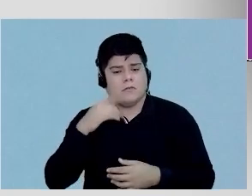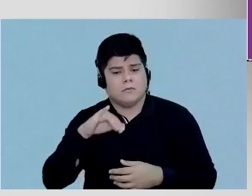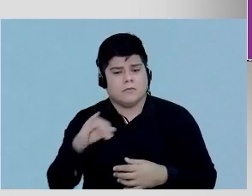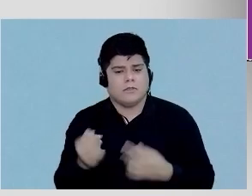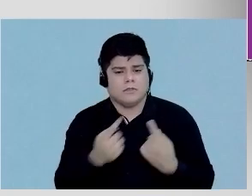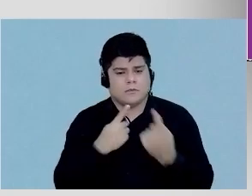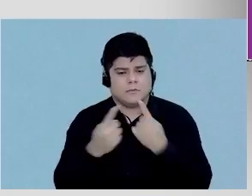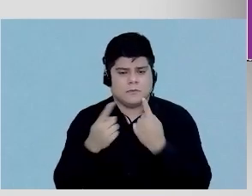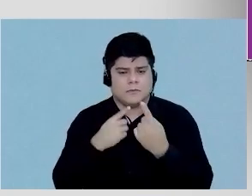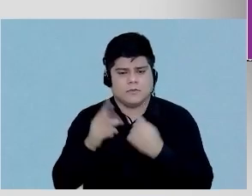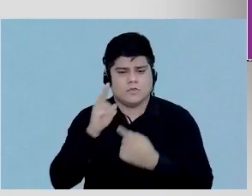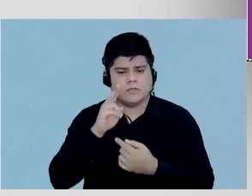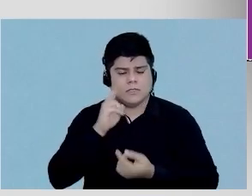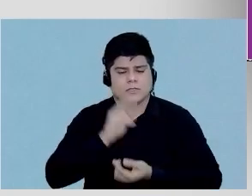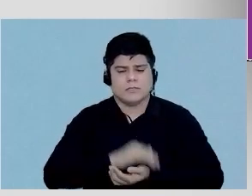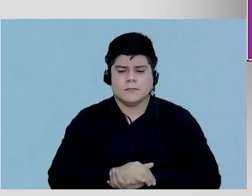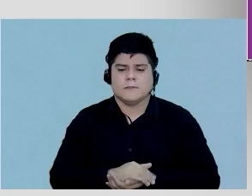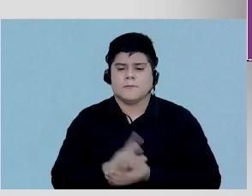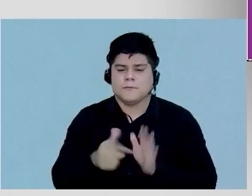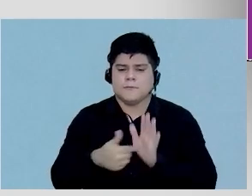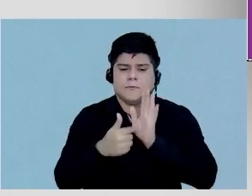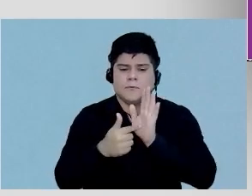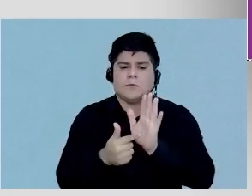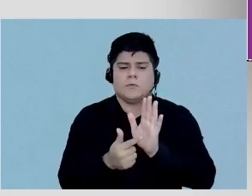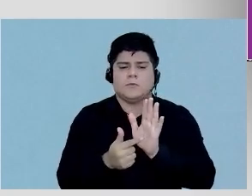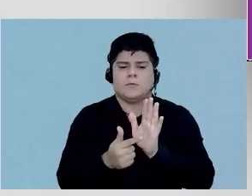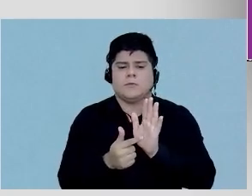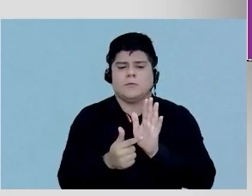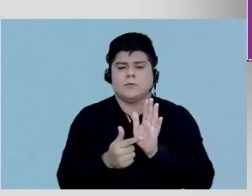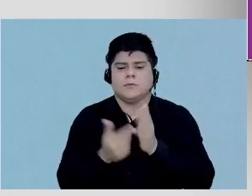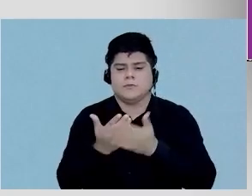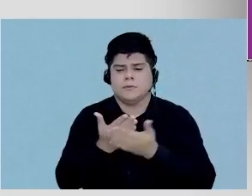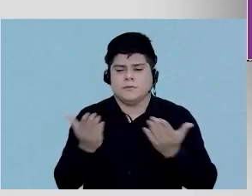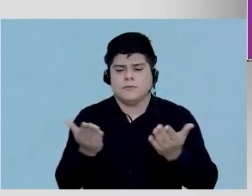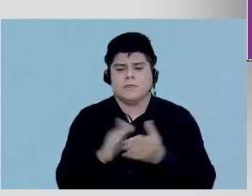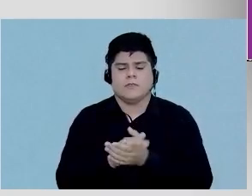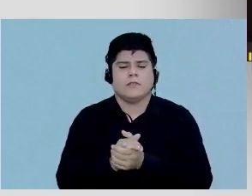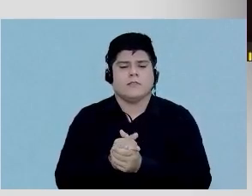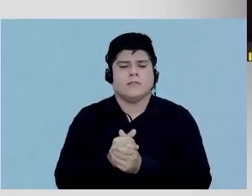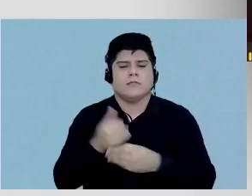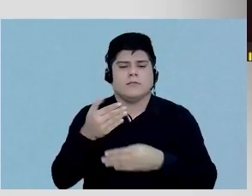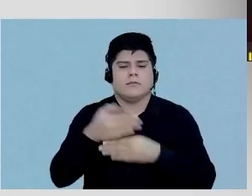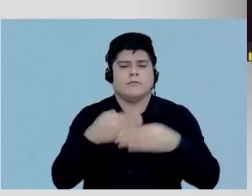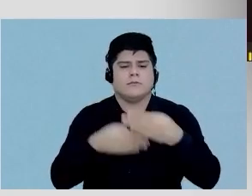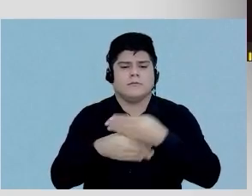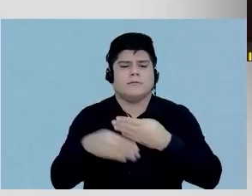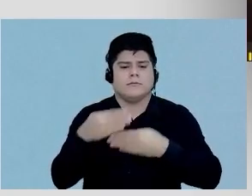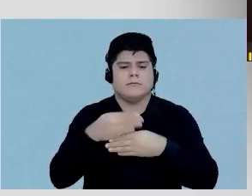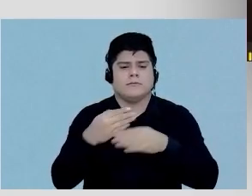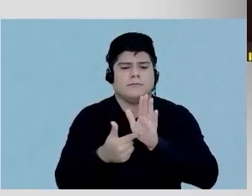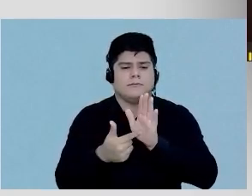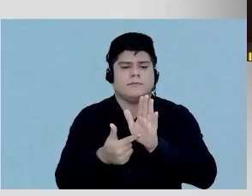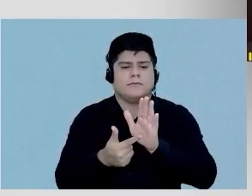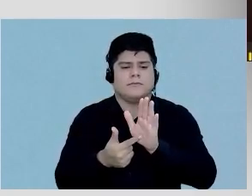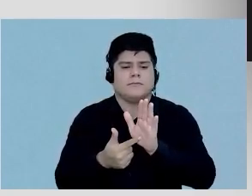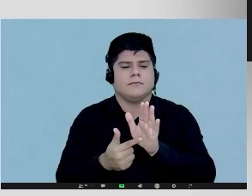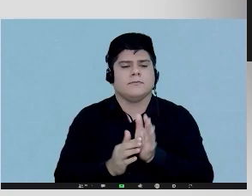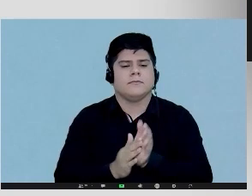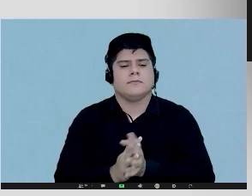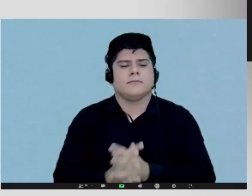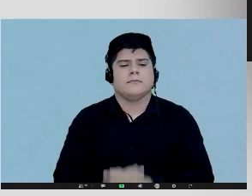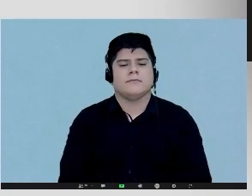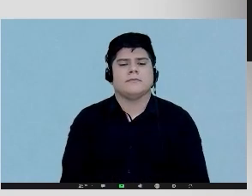discussão de casos. Então, vou mostrar para vocês aqui os meus slides, deixa eu compartilhar aqui com vocês.